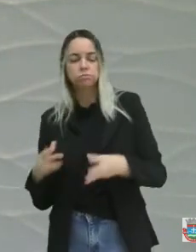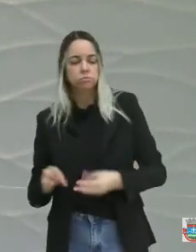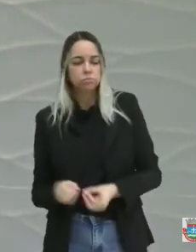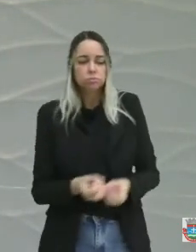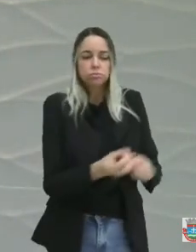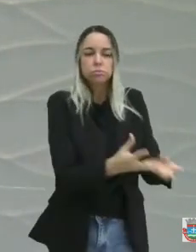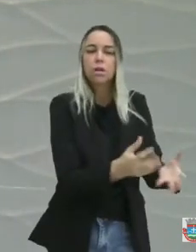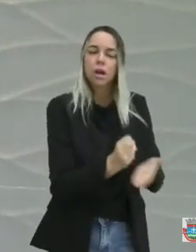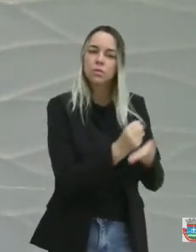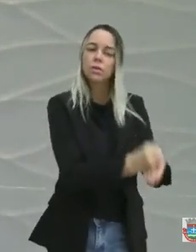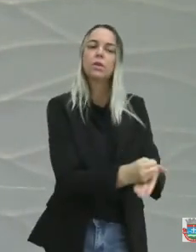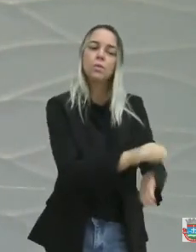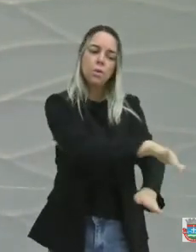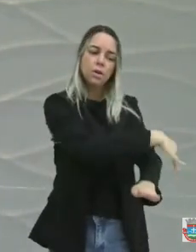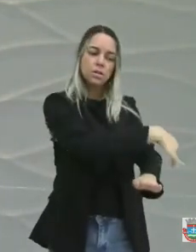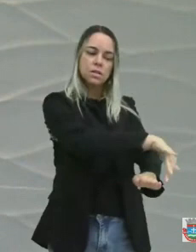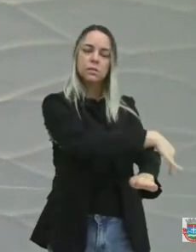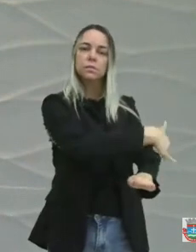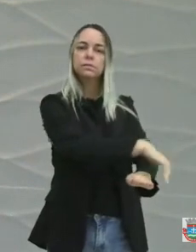Nós temos